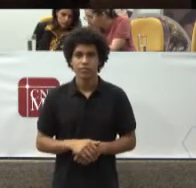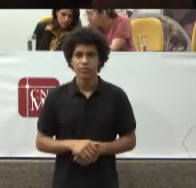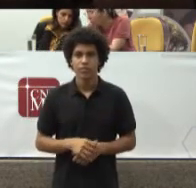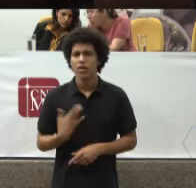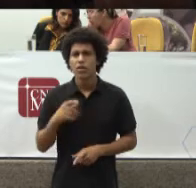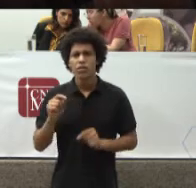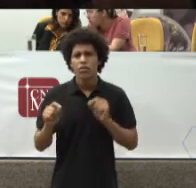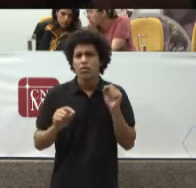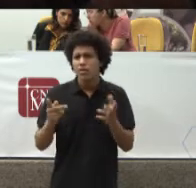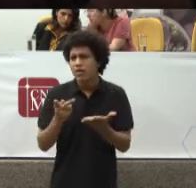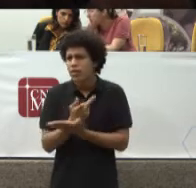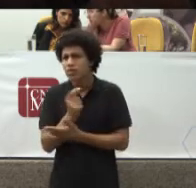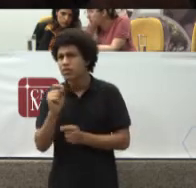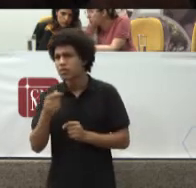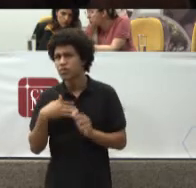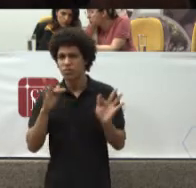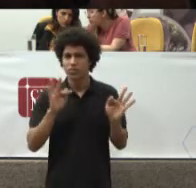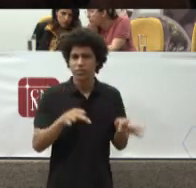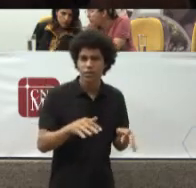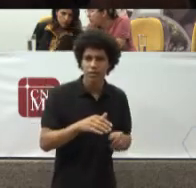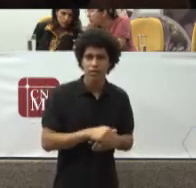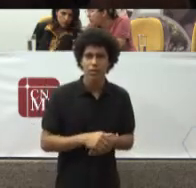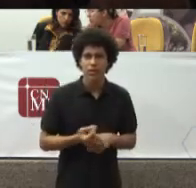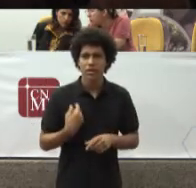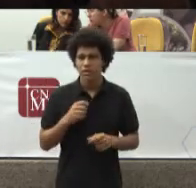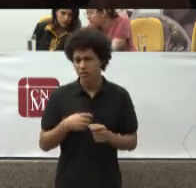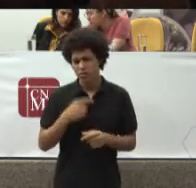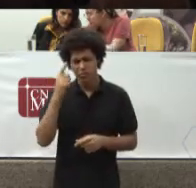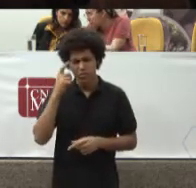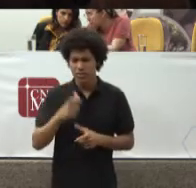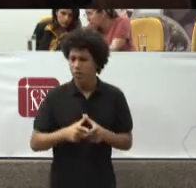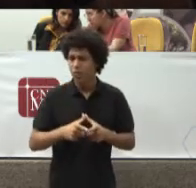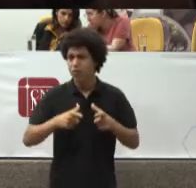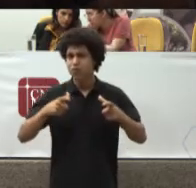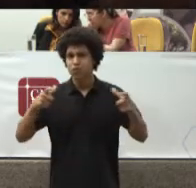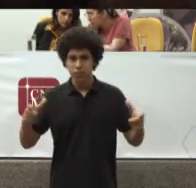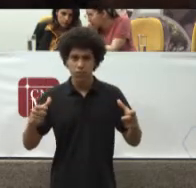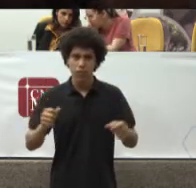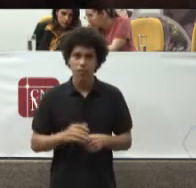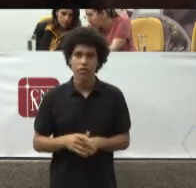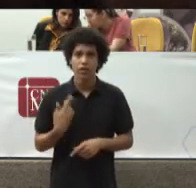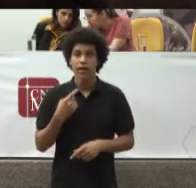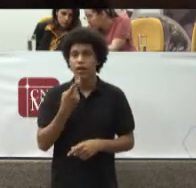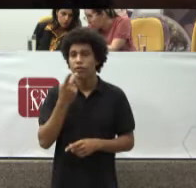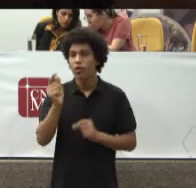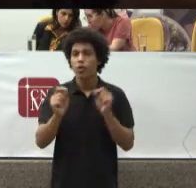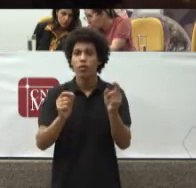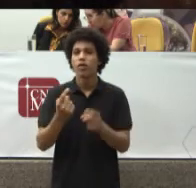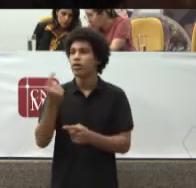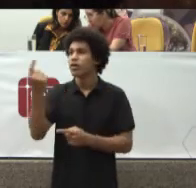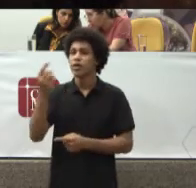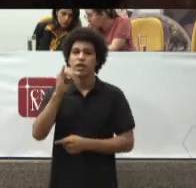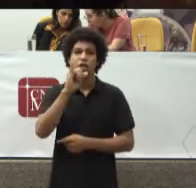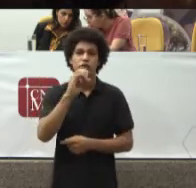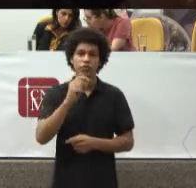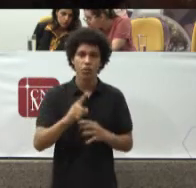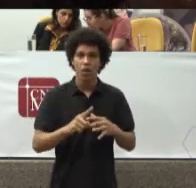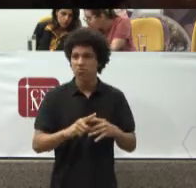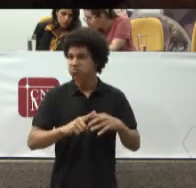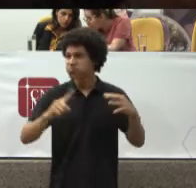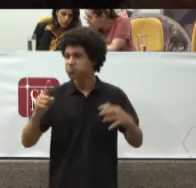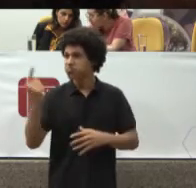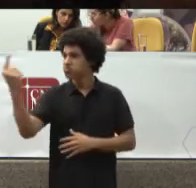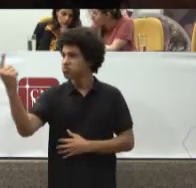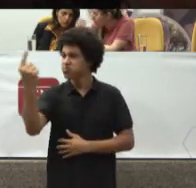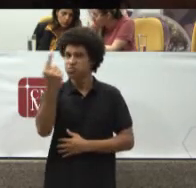Que mensurar Tanto Do que ela Chamou De individualização Da questão Quando